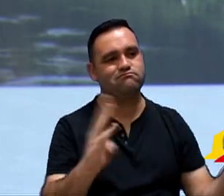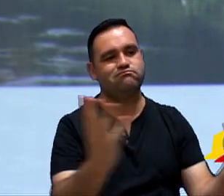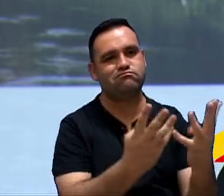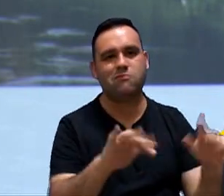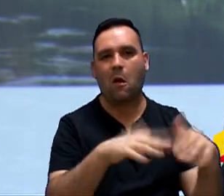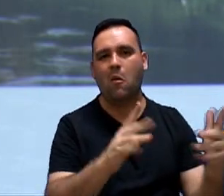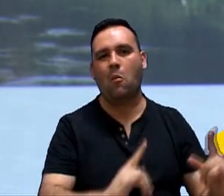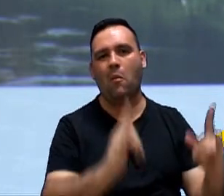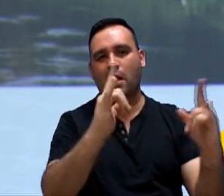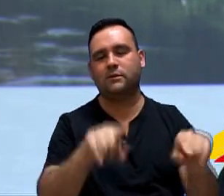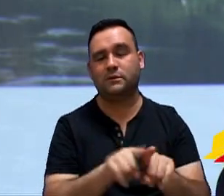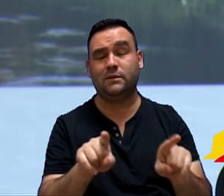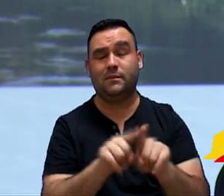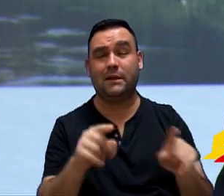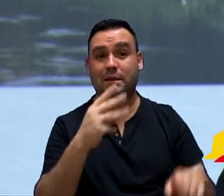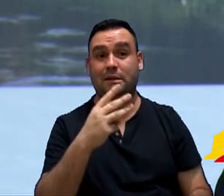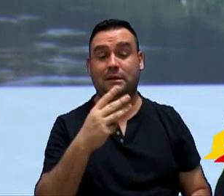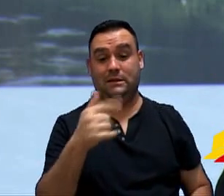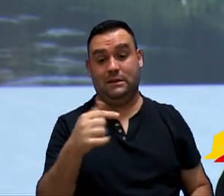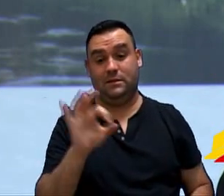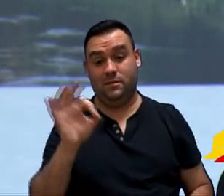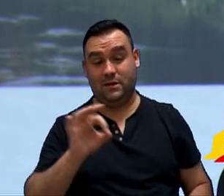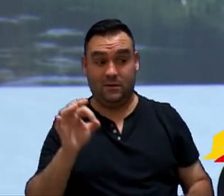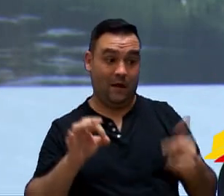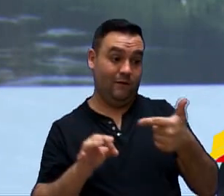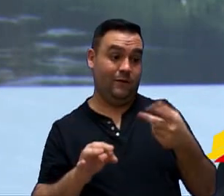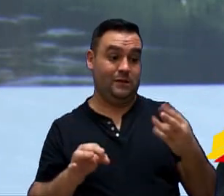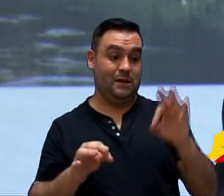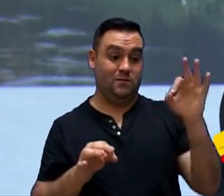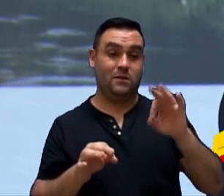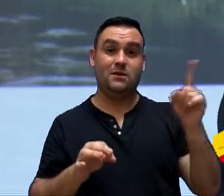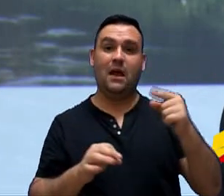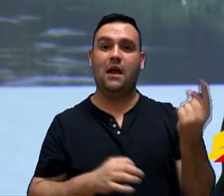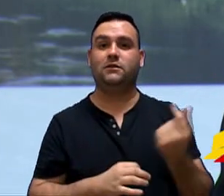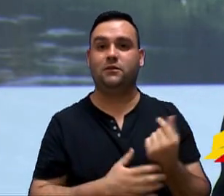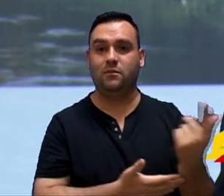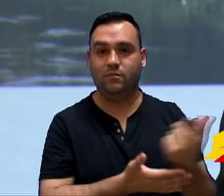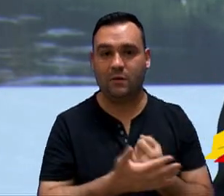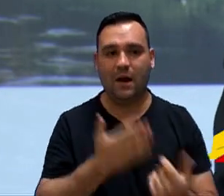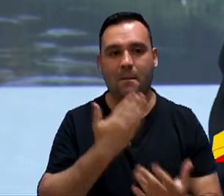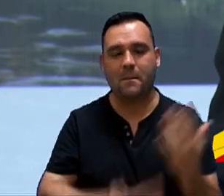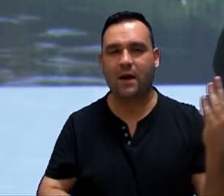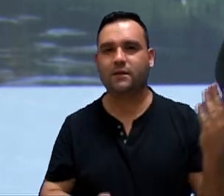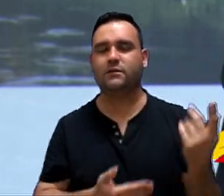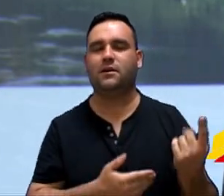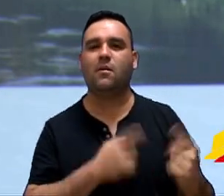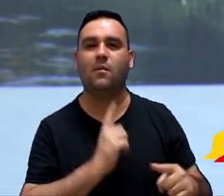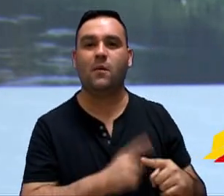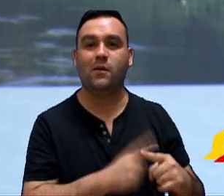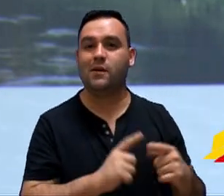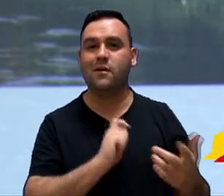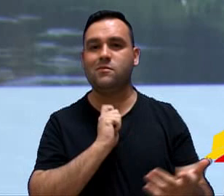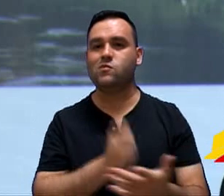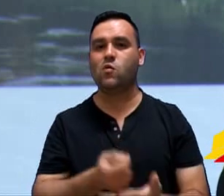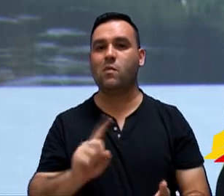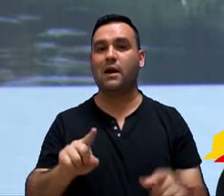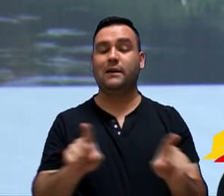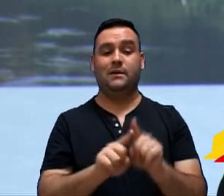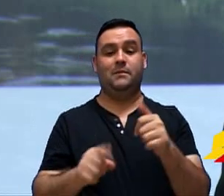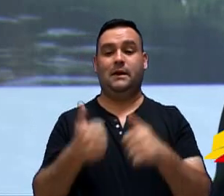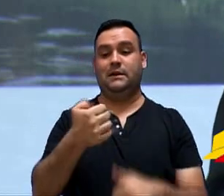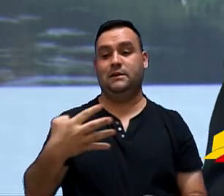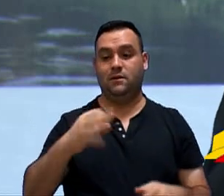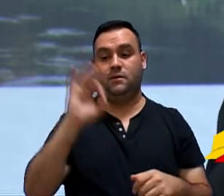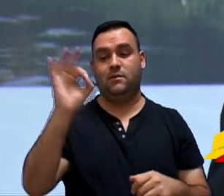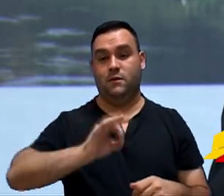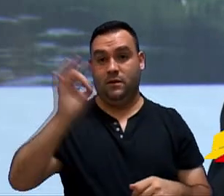Desses 37%, 23% refere-se à receita, perda de receita, porque você não paga, e 14